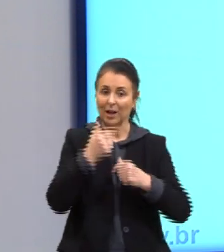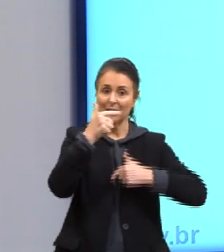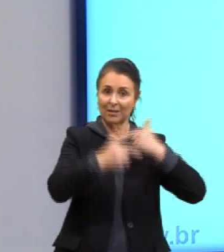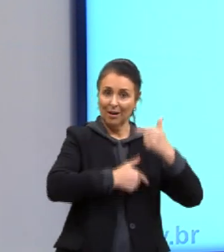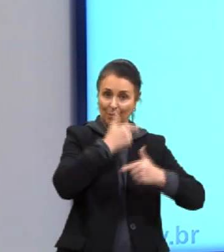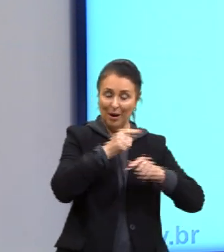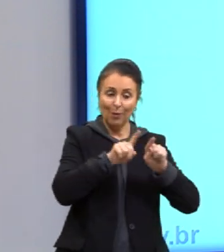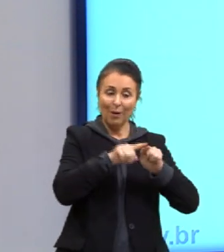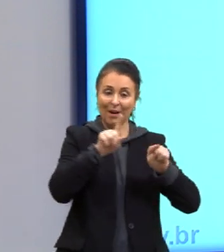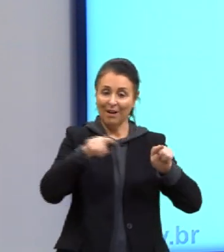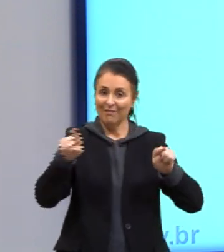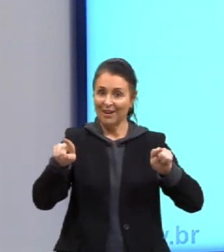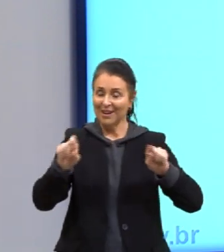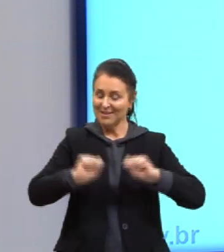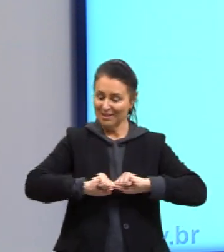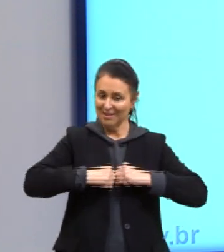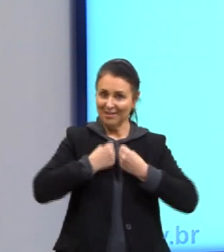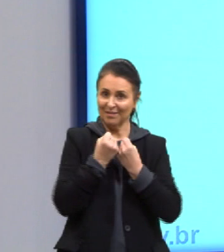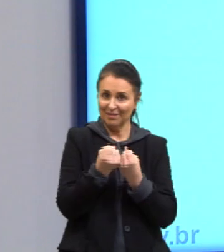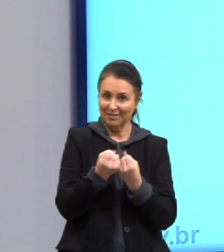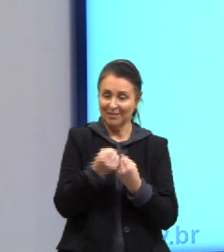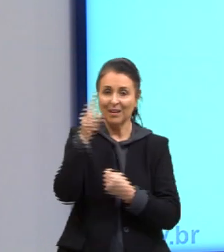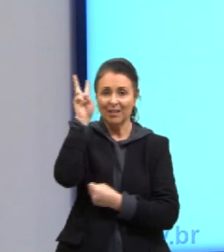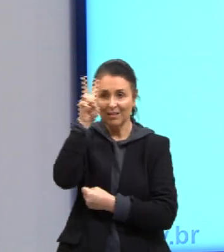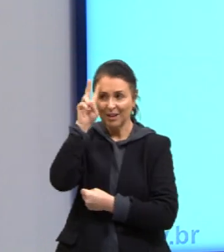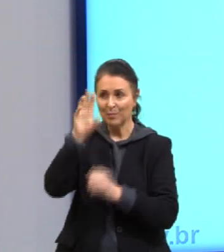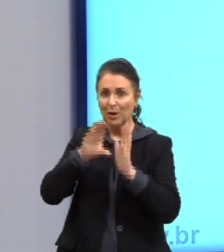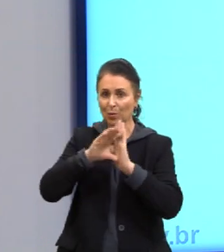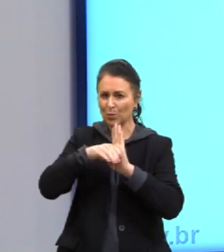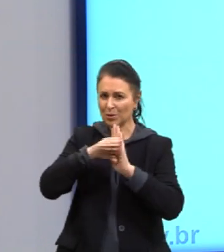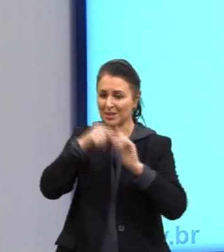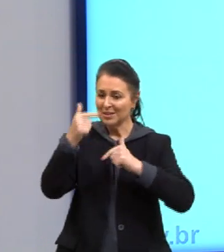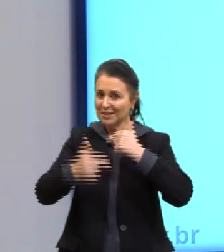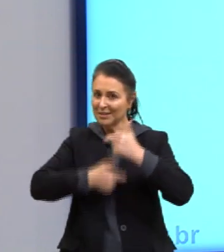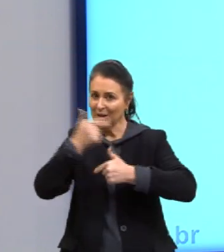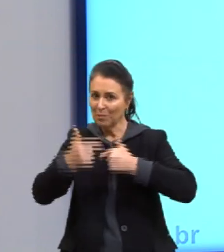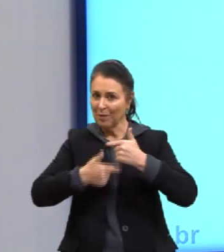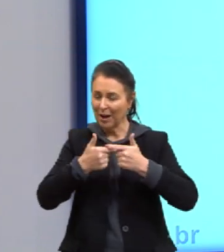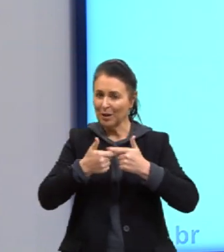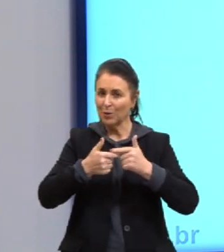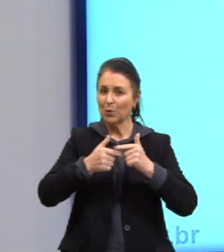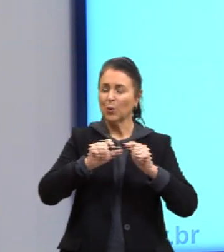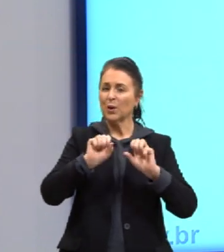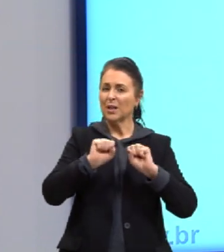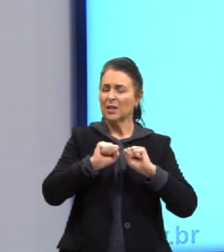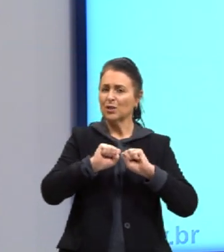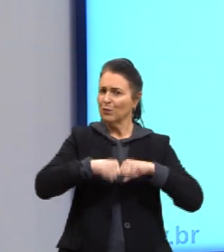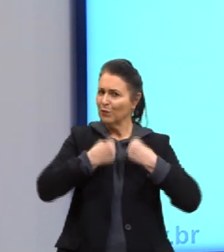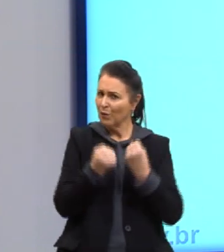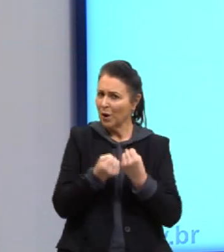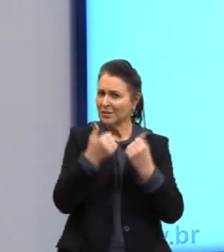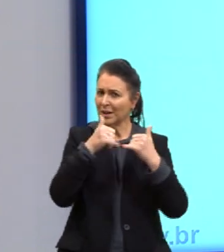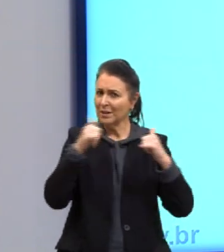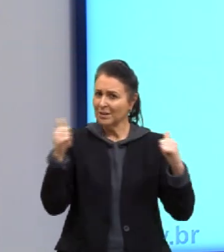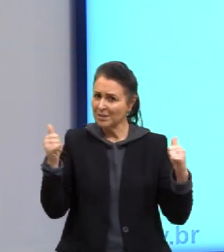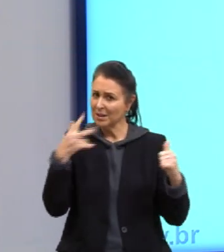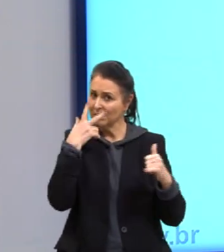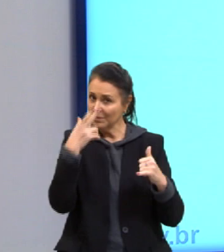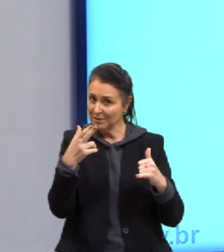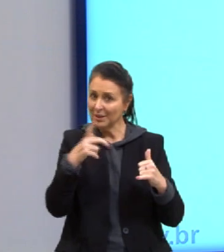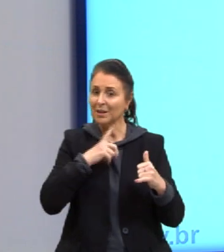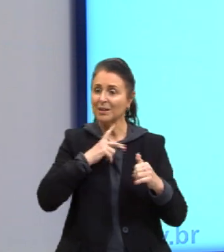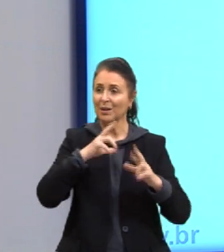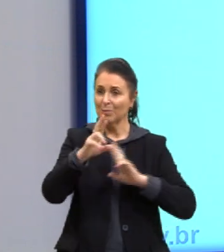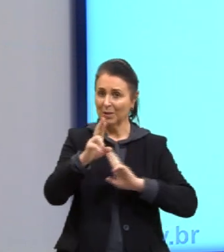da energia. Lembram que a gente falou que os conceitos de trabalho e energia são bem parecidos? Eles estão relacionados?